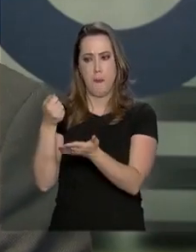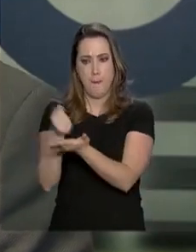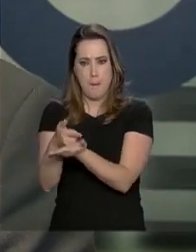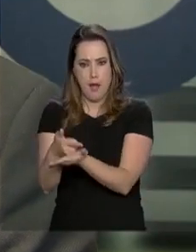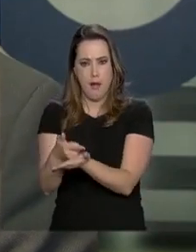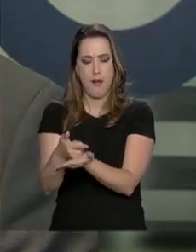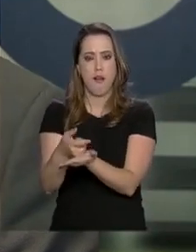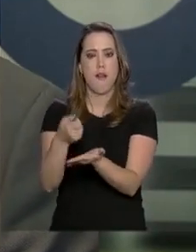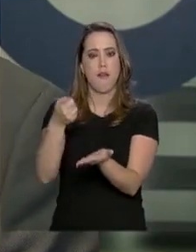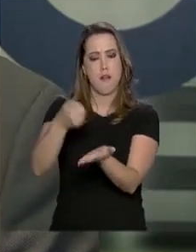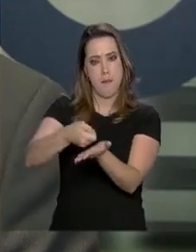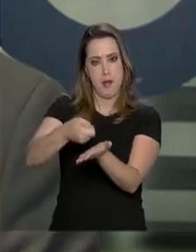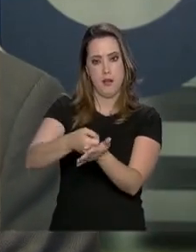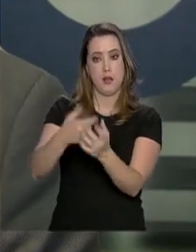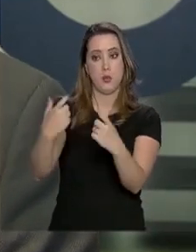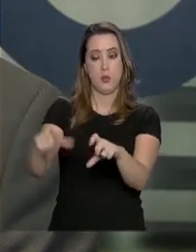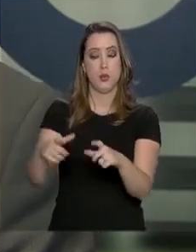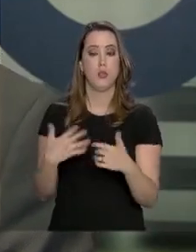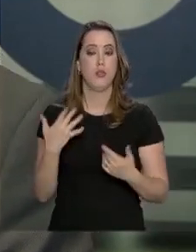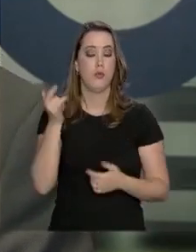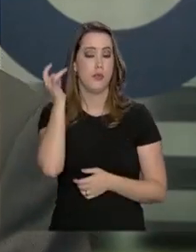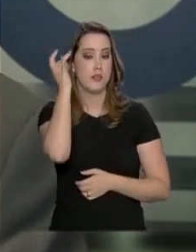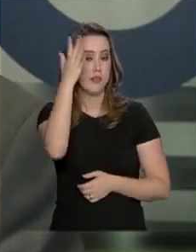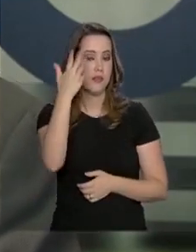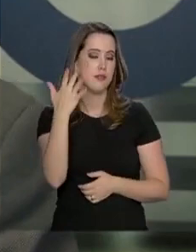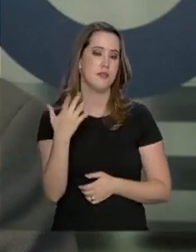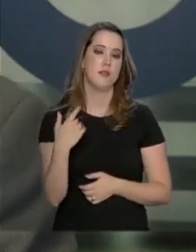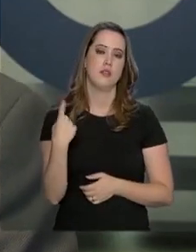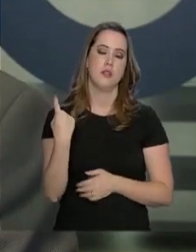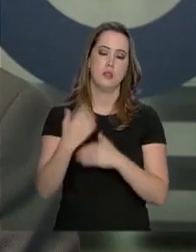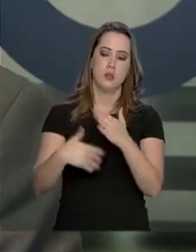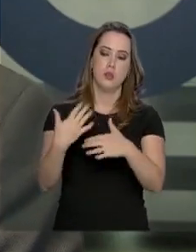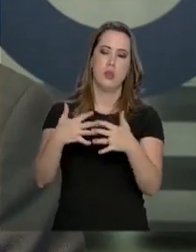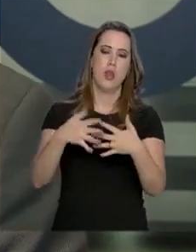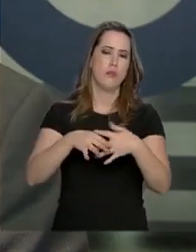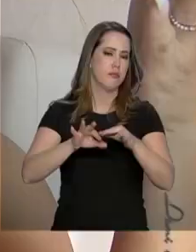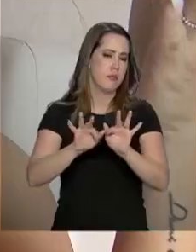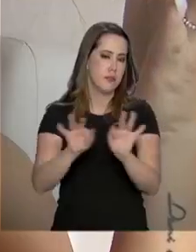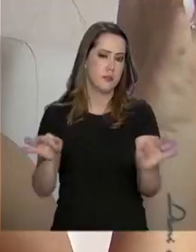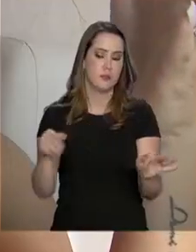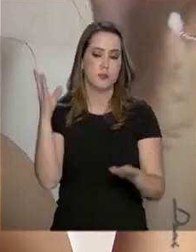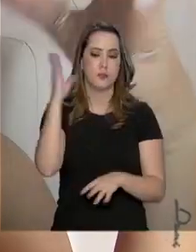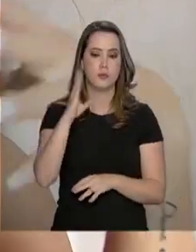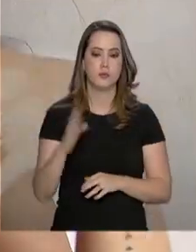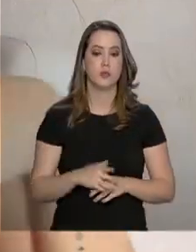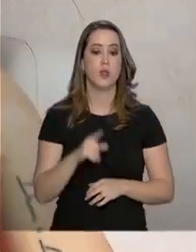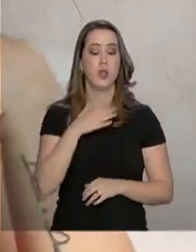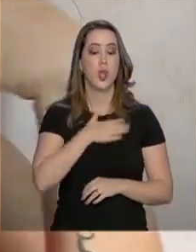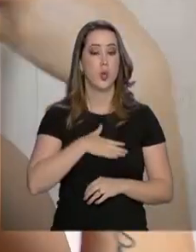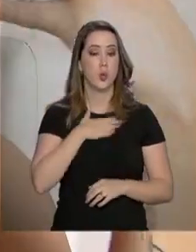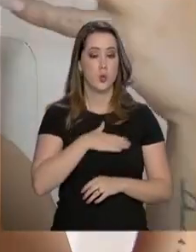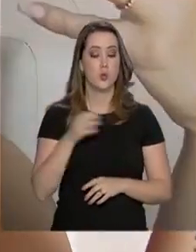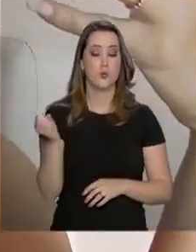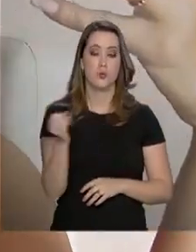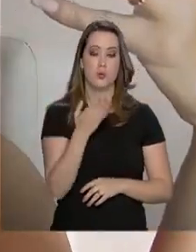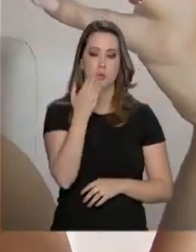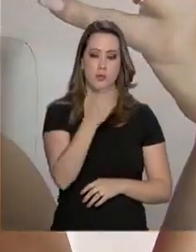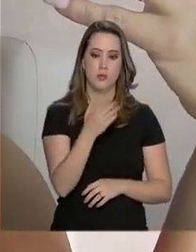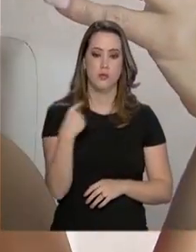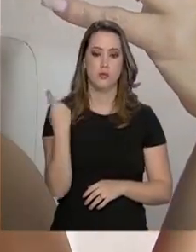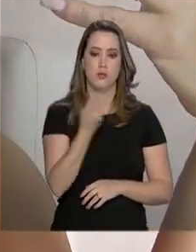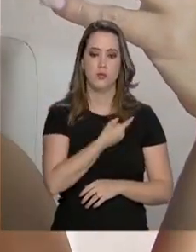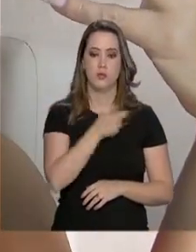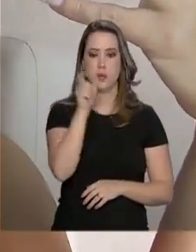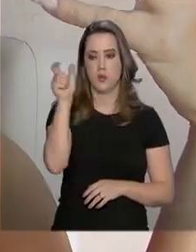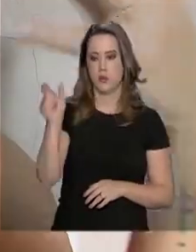o valor dos impostos já é cobrado na origem, o que facilita muito o desembaraço aqui no Brasil. E quem gostou da novidade foi a